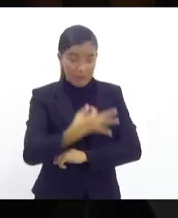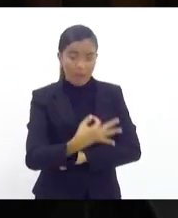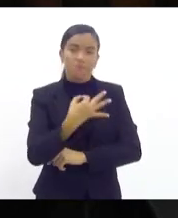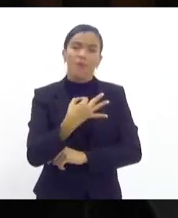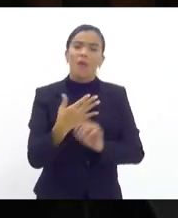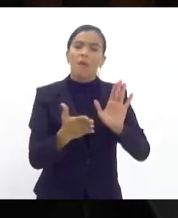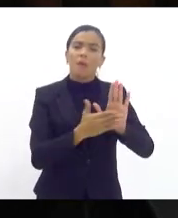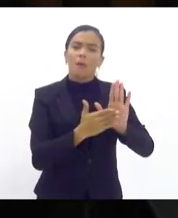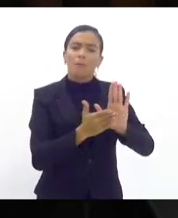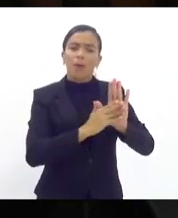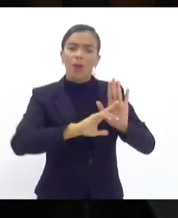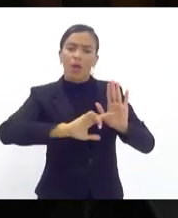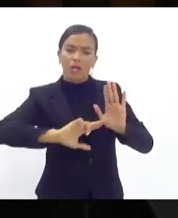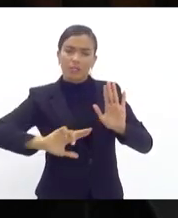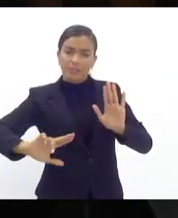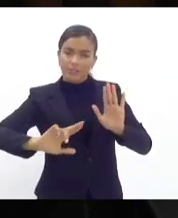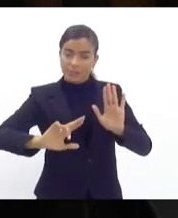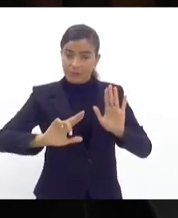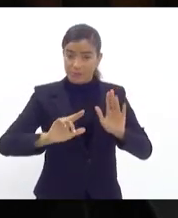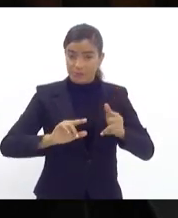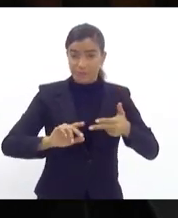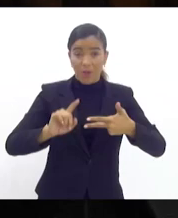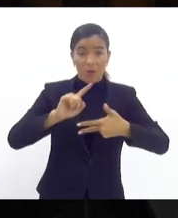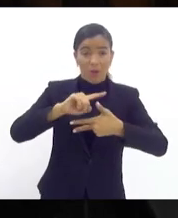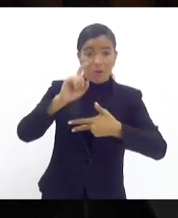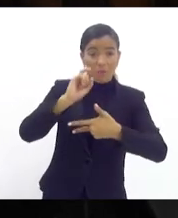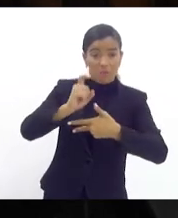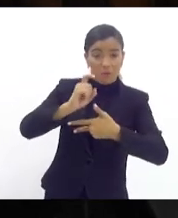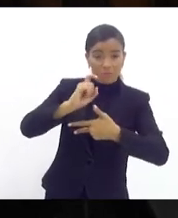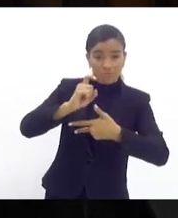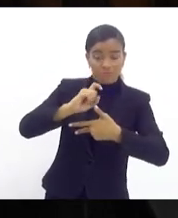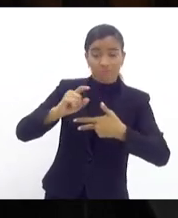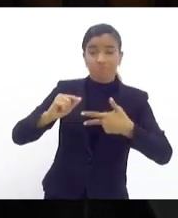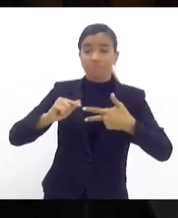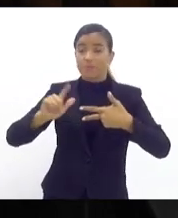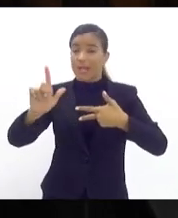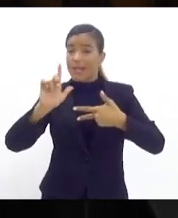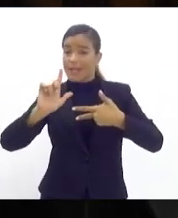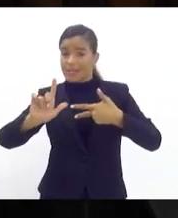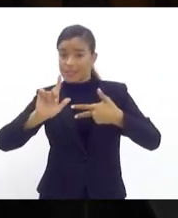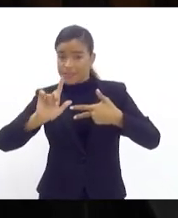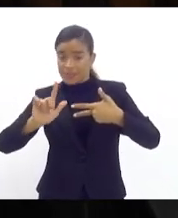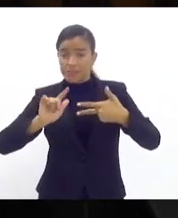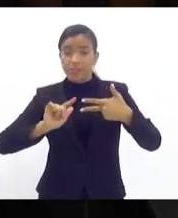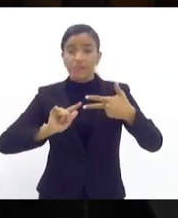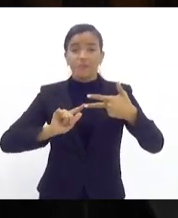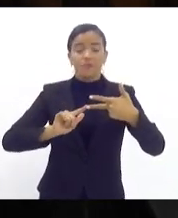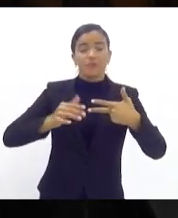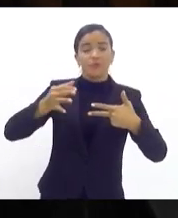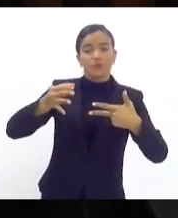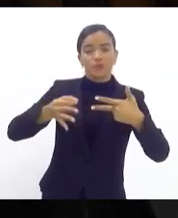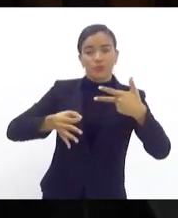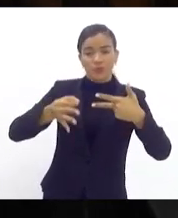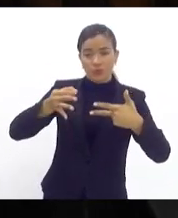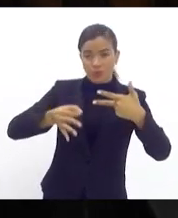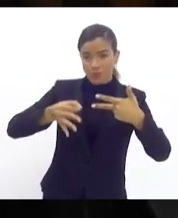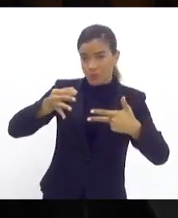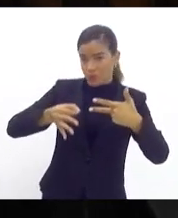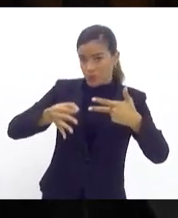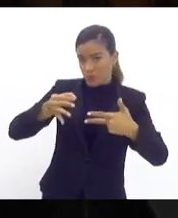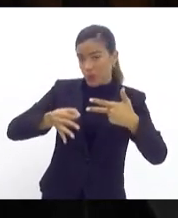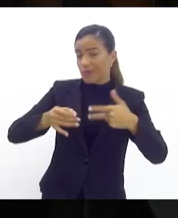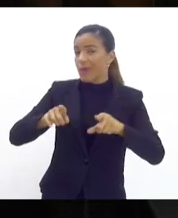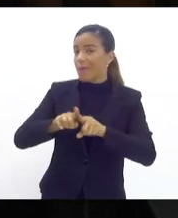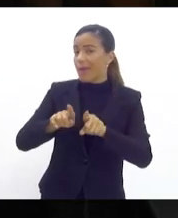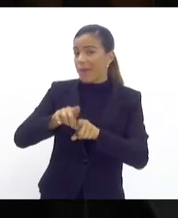propósito. poder executivo, poder legislativo e